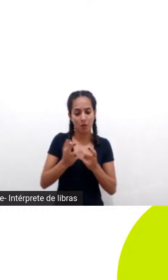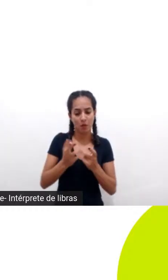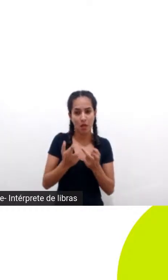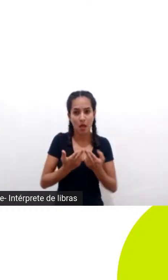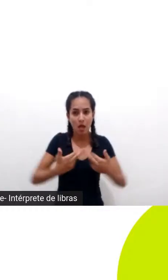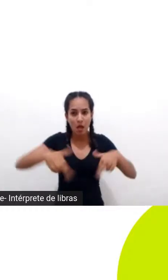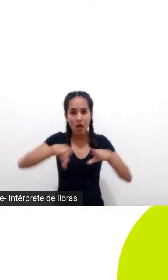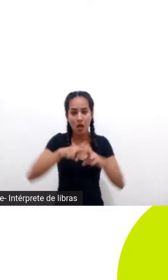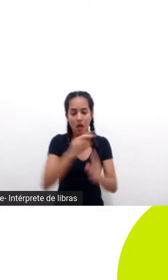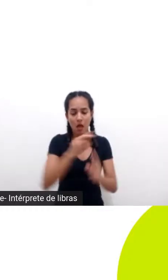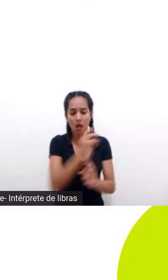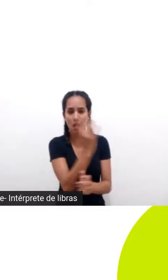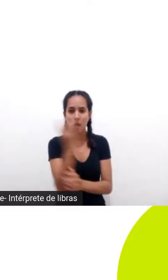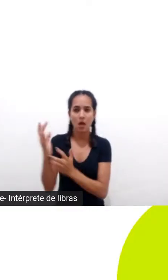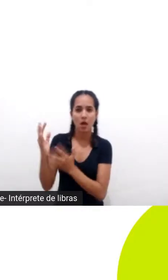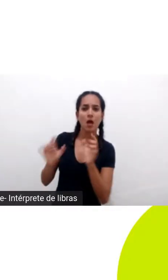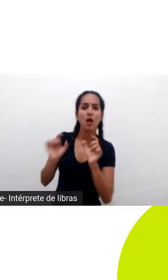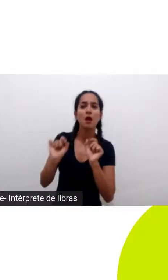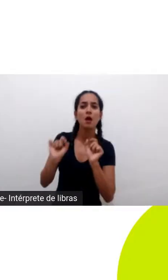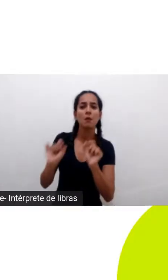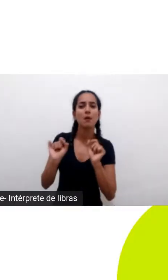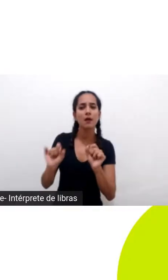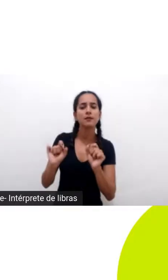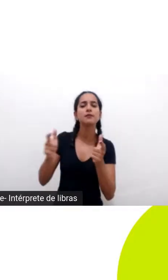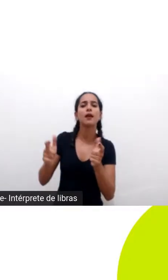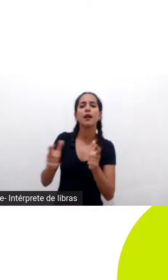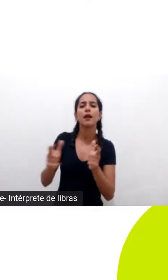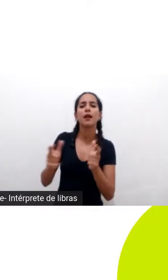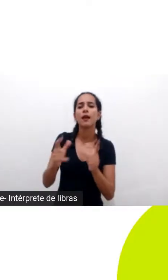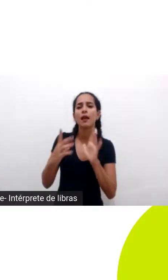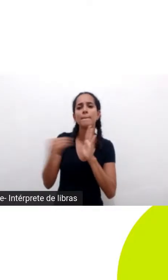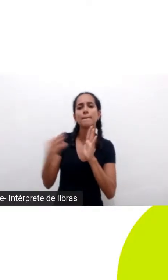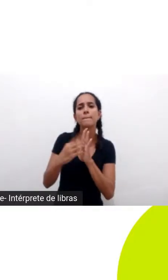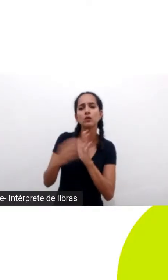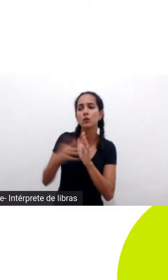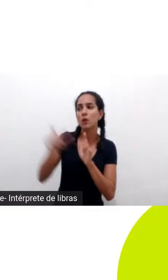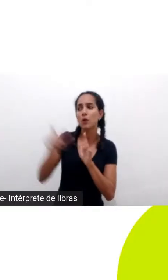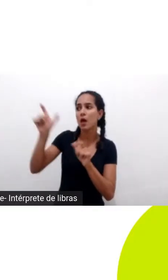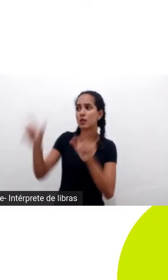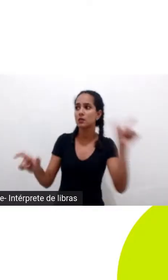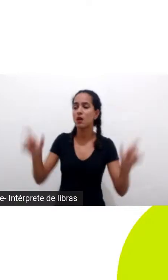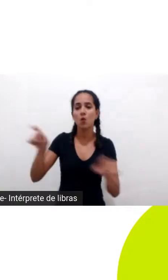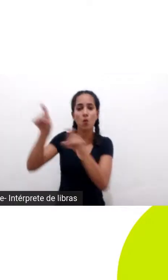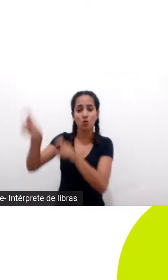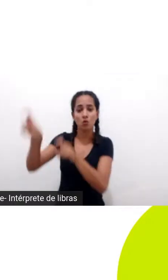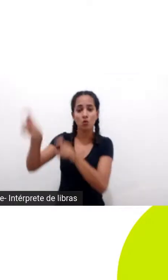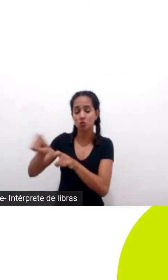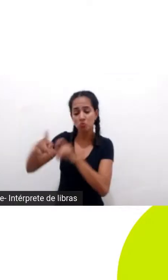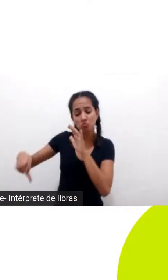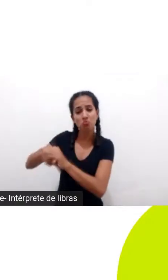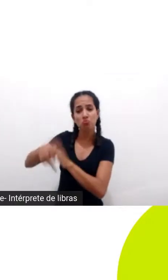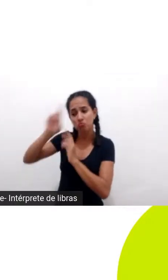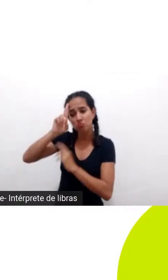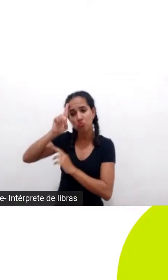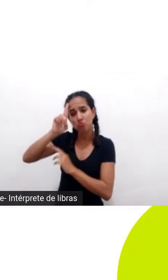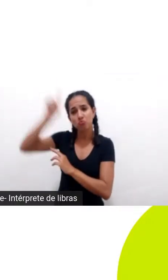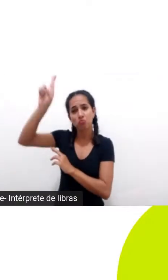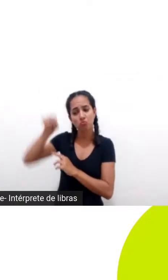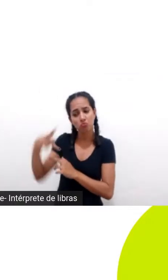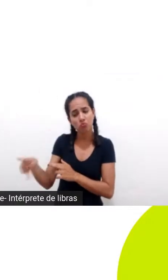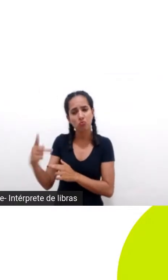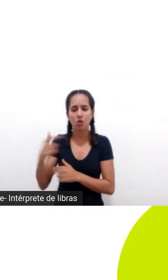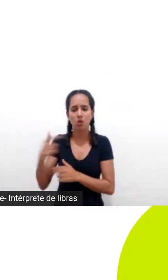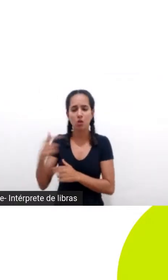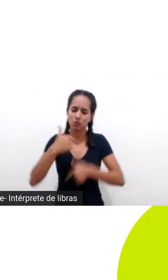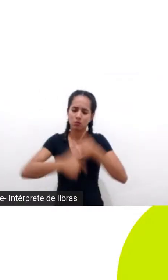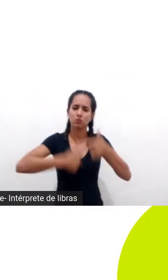quem ia servir de exemplo eram os próprios produtores que viam valor nas terras deles né então o nosso trabalho aqui e acho que cotidiano é